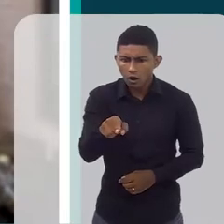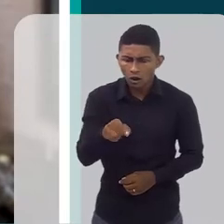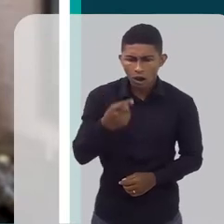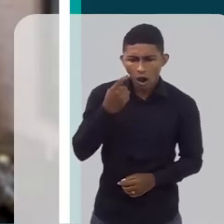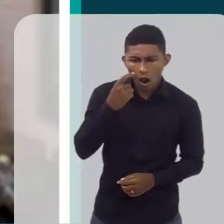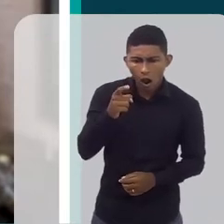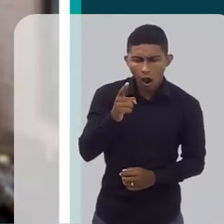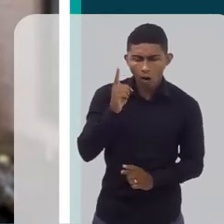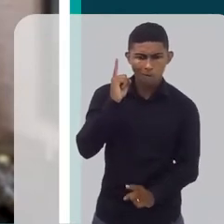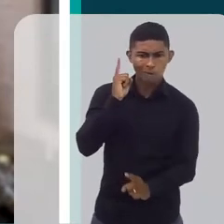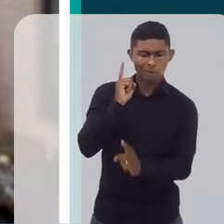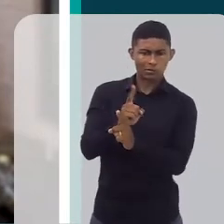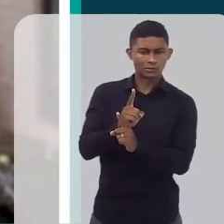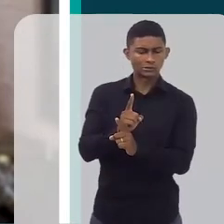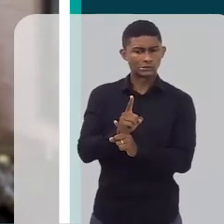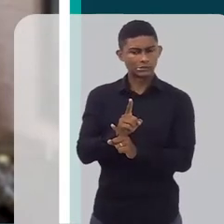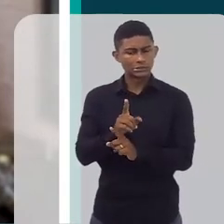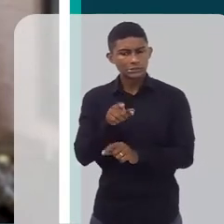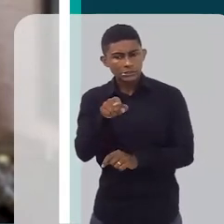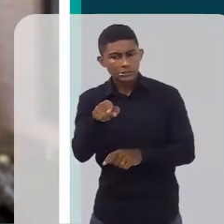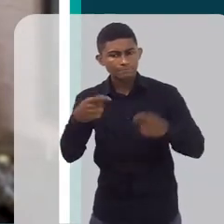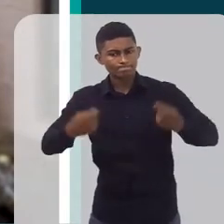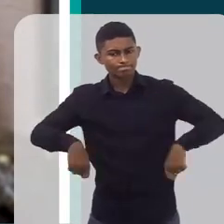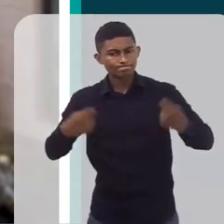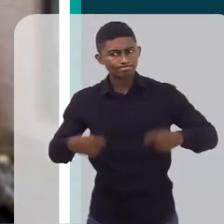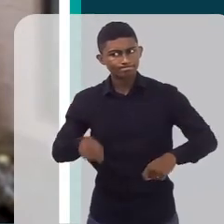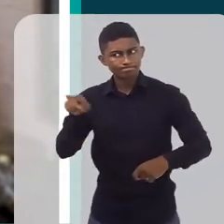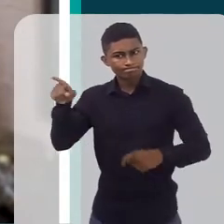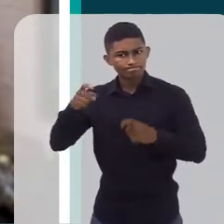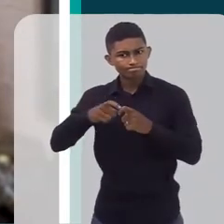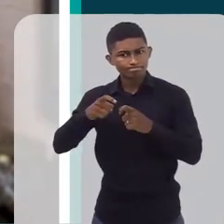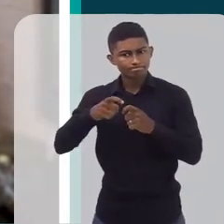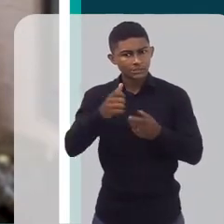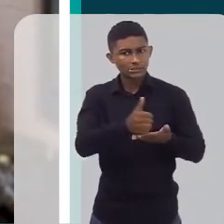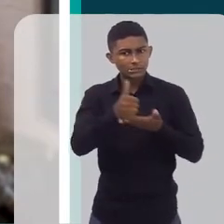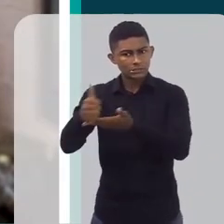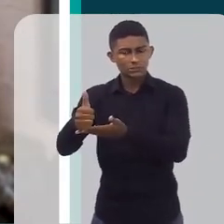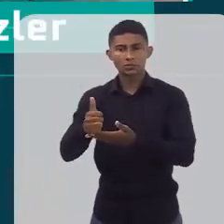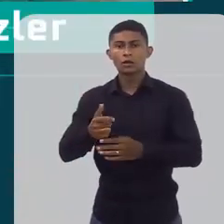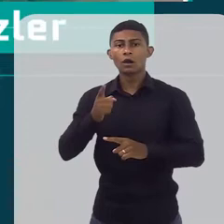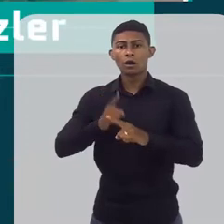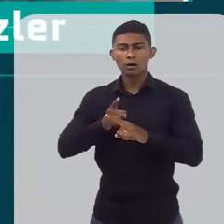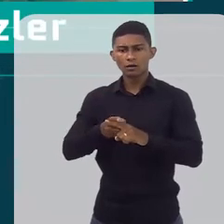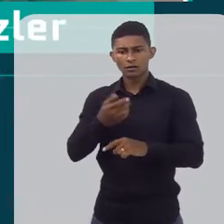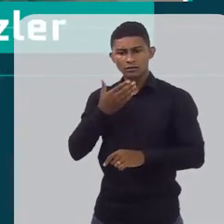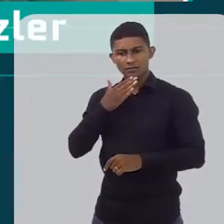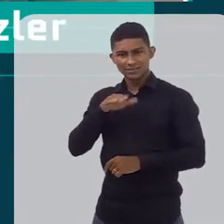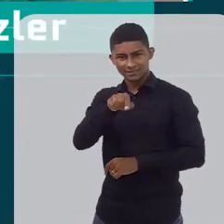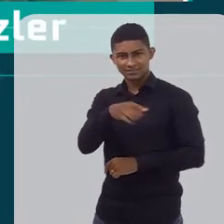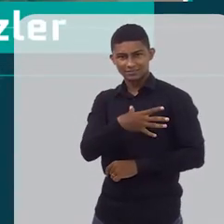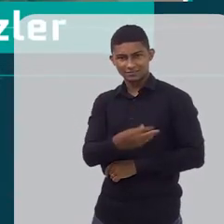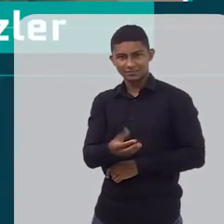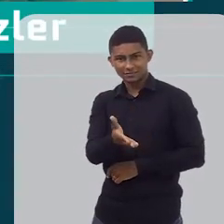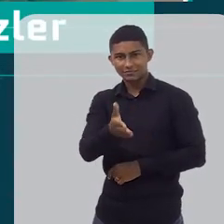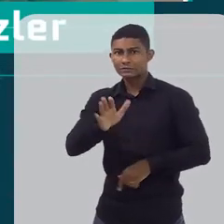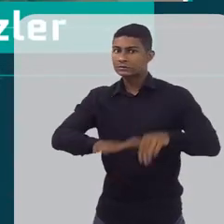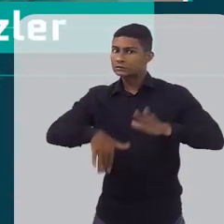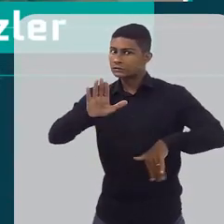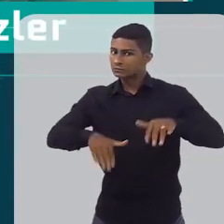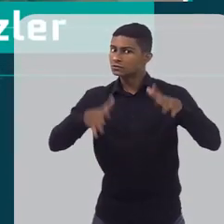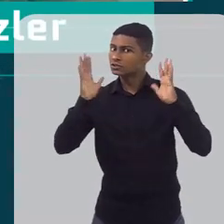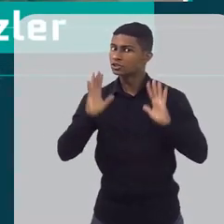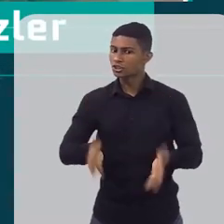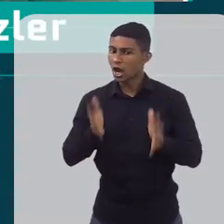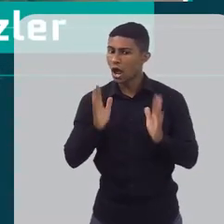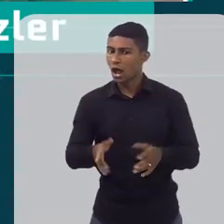um alerta para ela, um despertar, tipo assim, olha, preciso levar essa criança ao médico, porque essa criança pode estar com um problema, ela